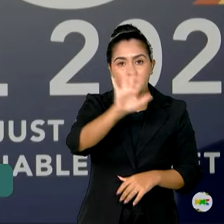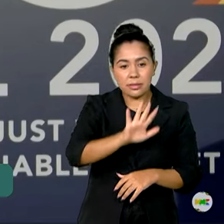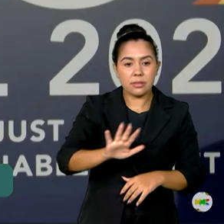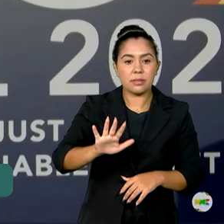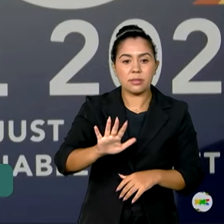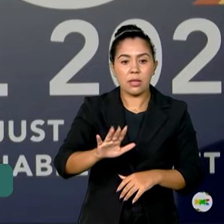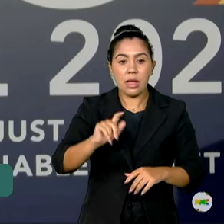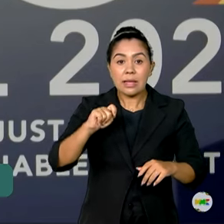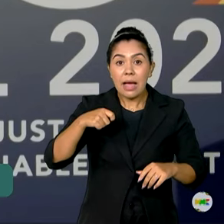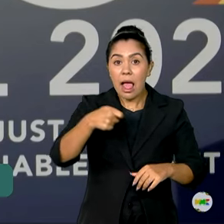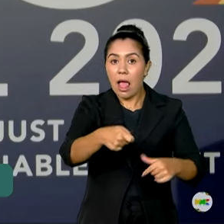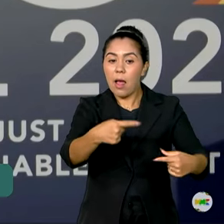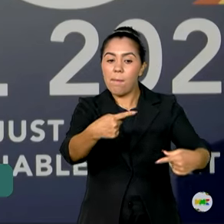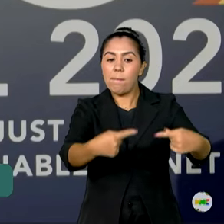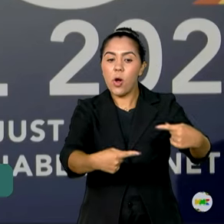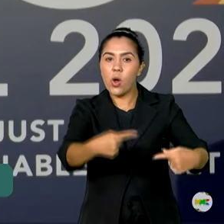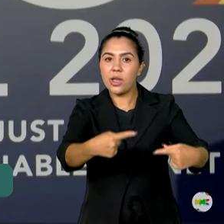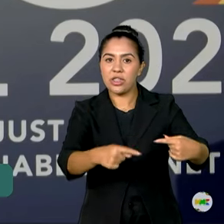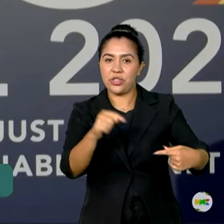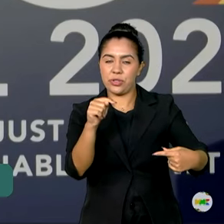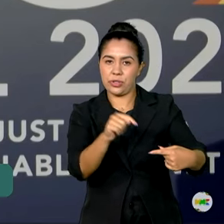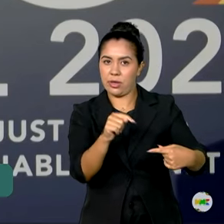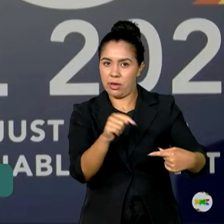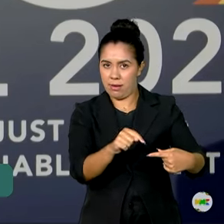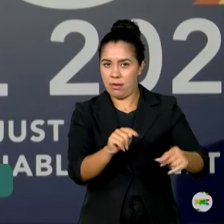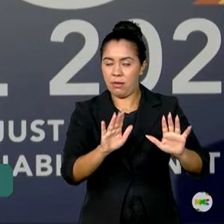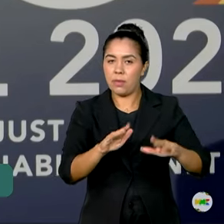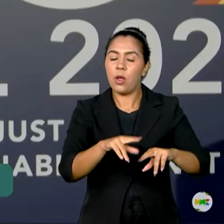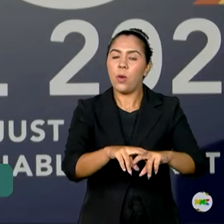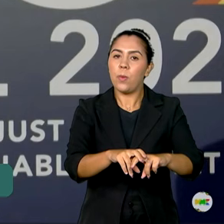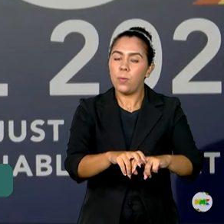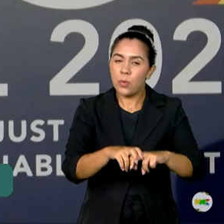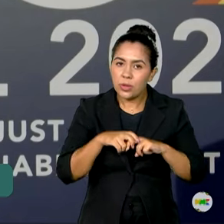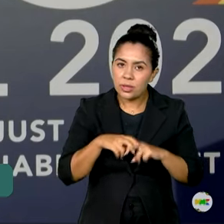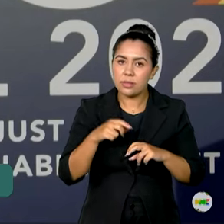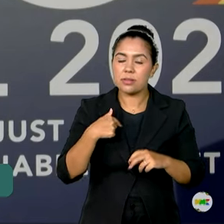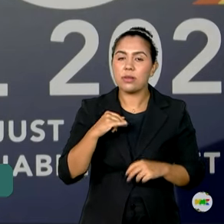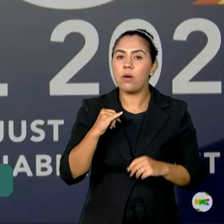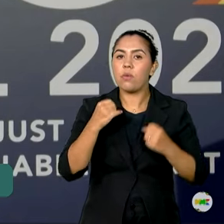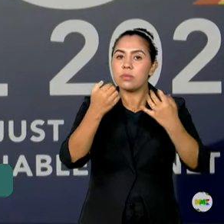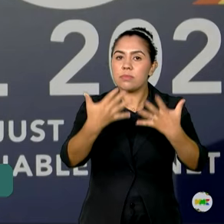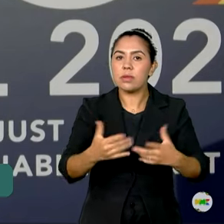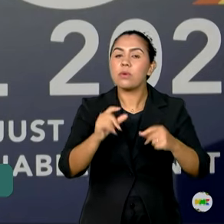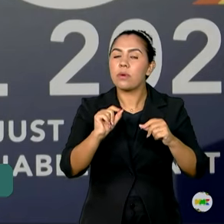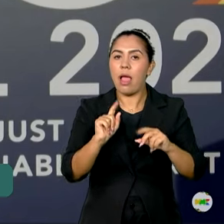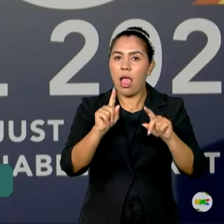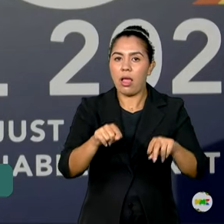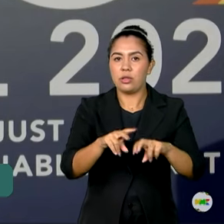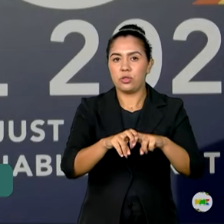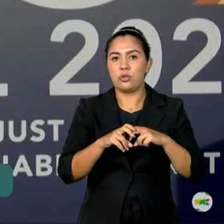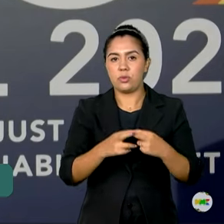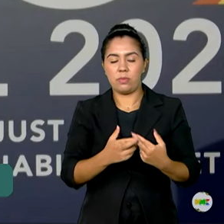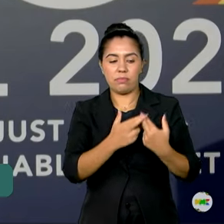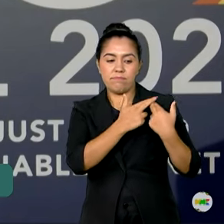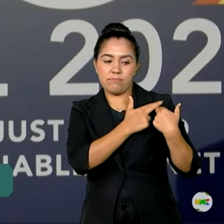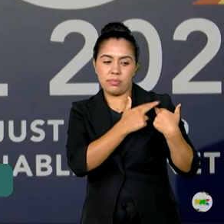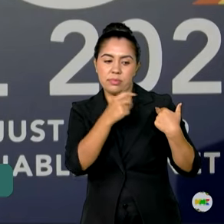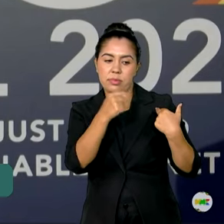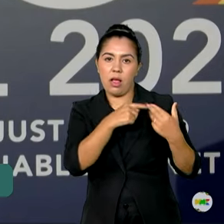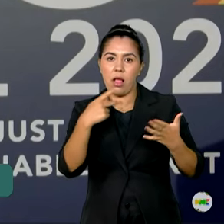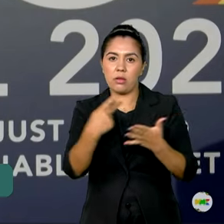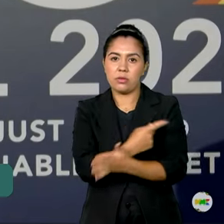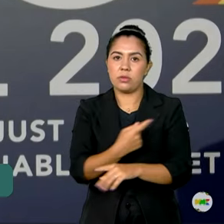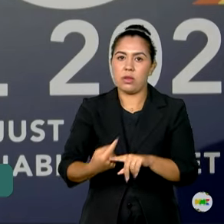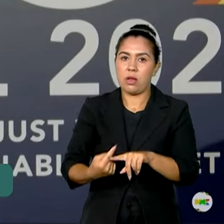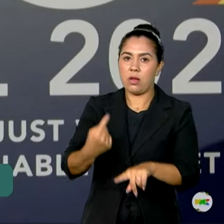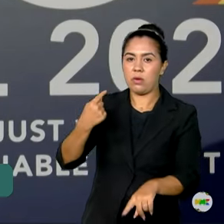mundo. É uma política, por isso, eu chamo de responsabilidade o aconteceu em 2019. Você